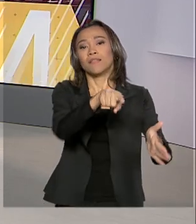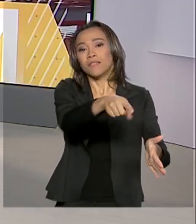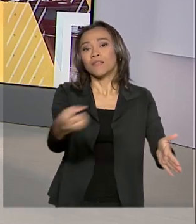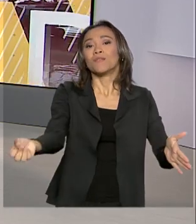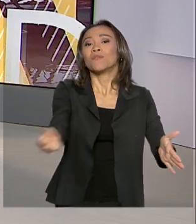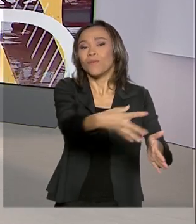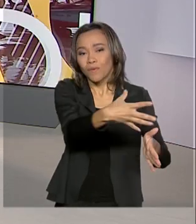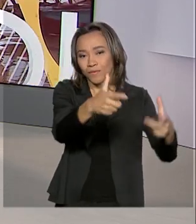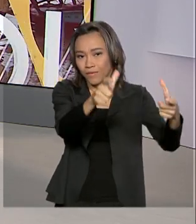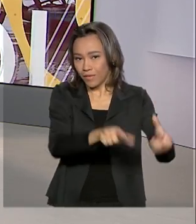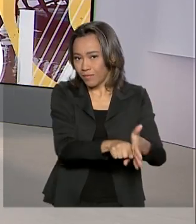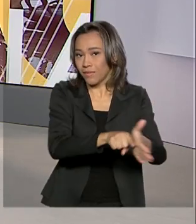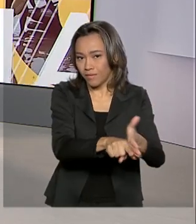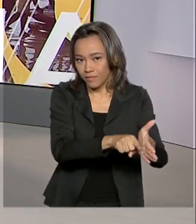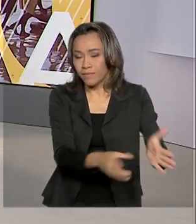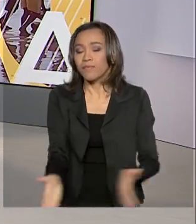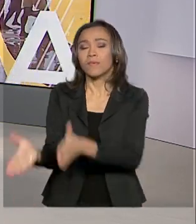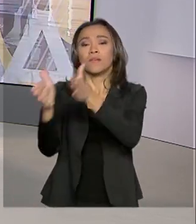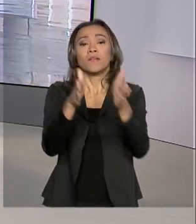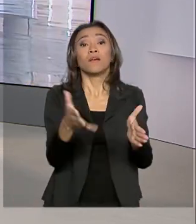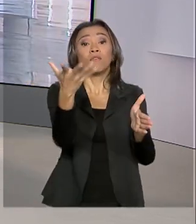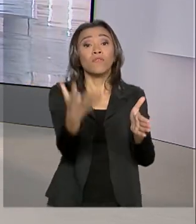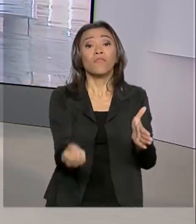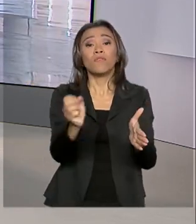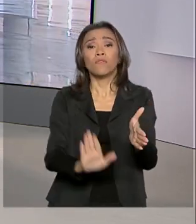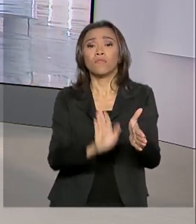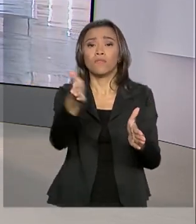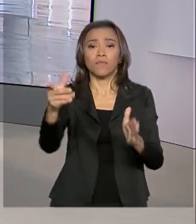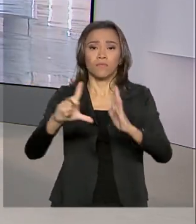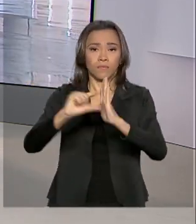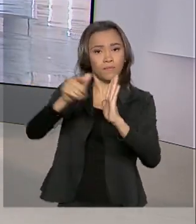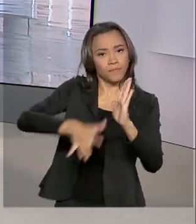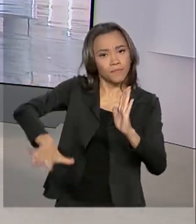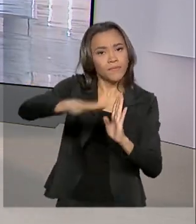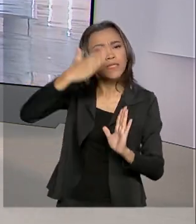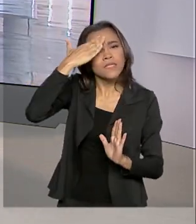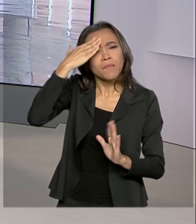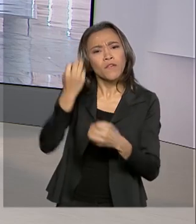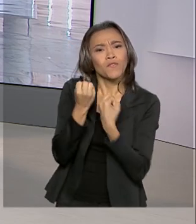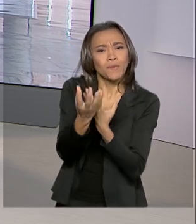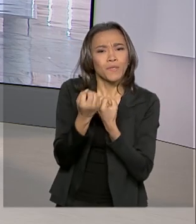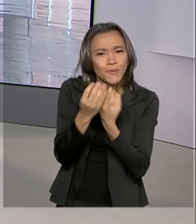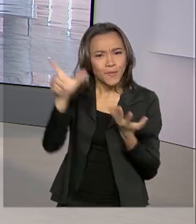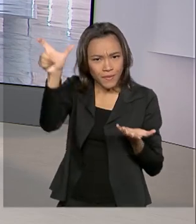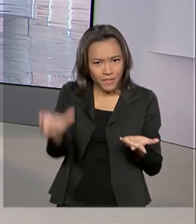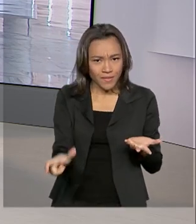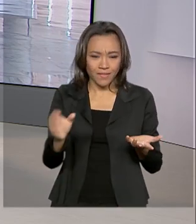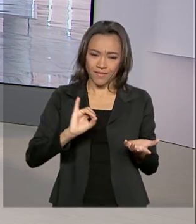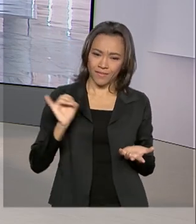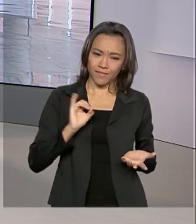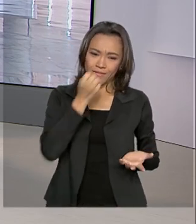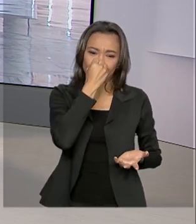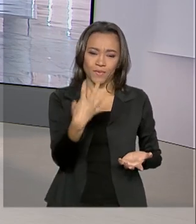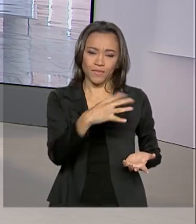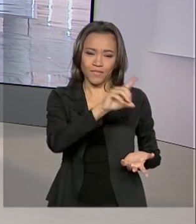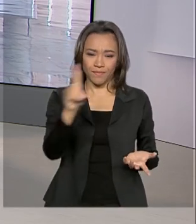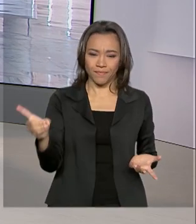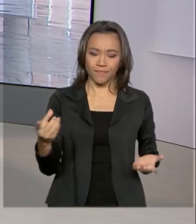E agora vamos ao Palácio do Planalto saber de lá as informações com a repórter Luciana Colares de Holanda. Oi Lu, bom dia pra você.